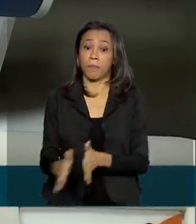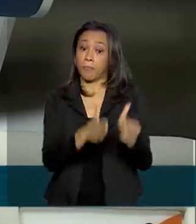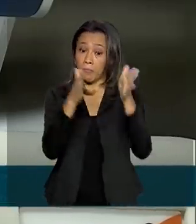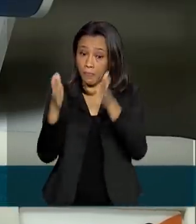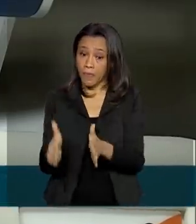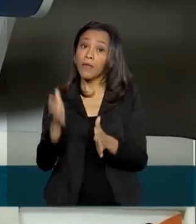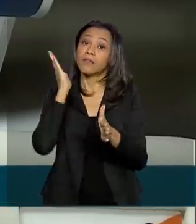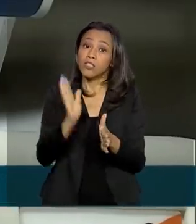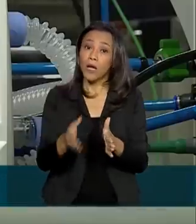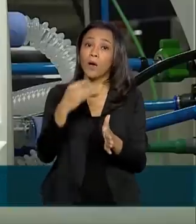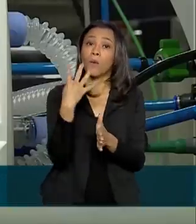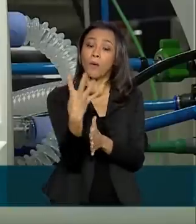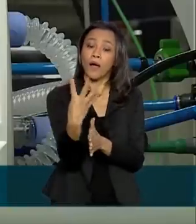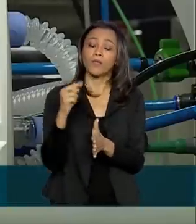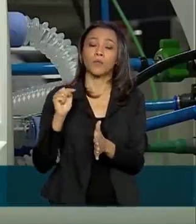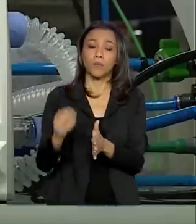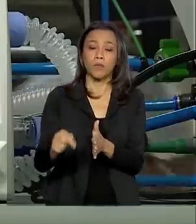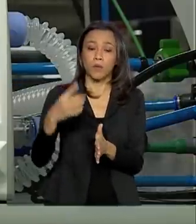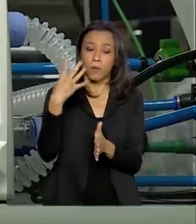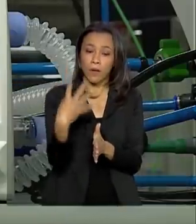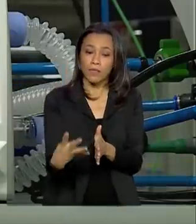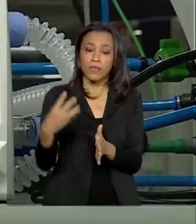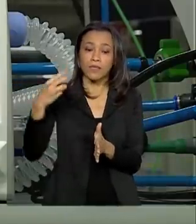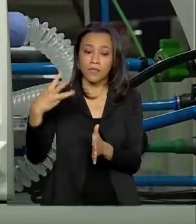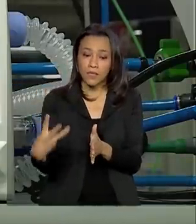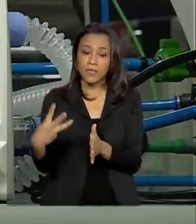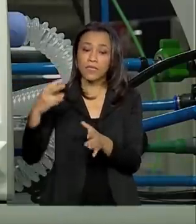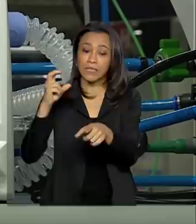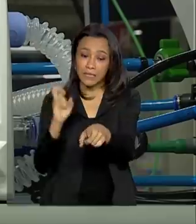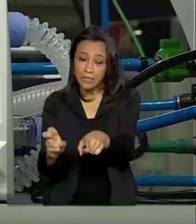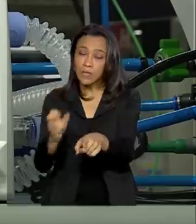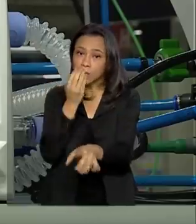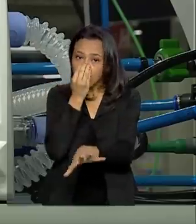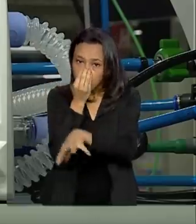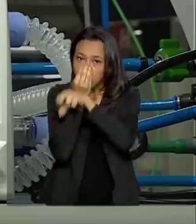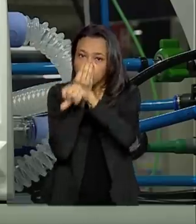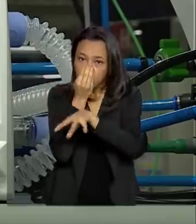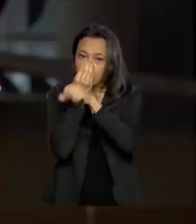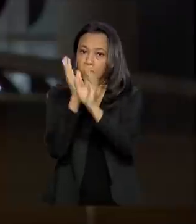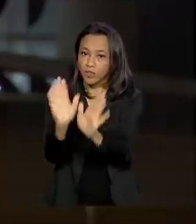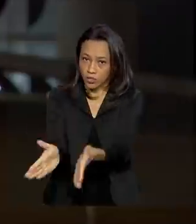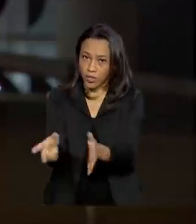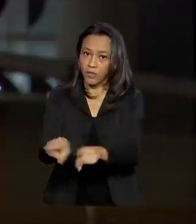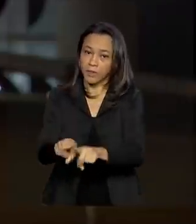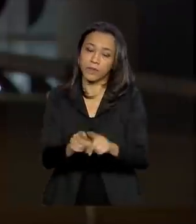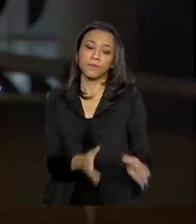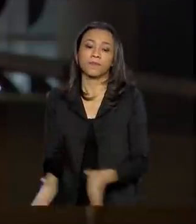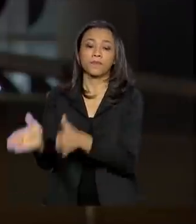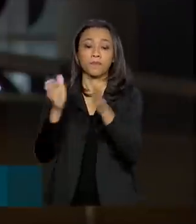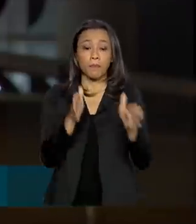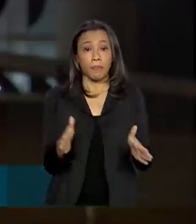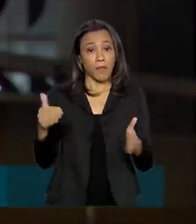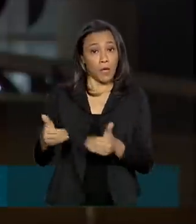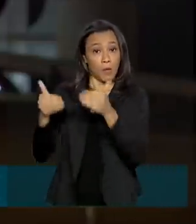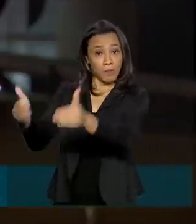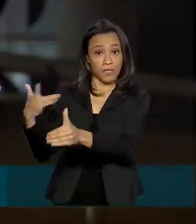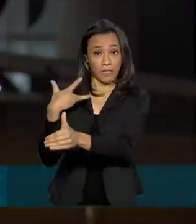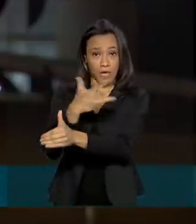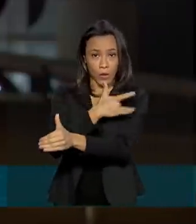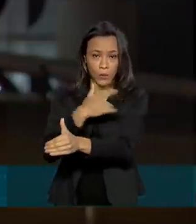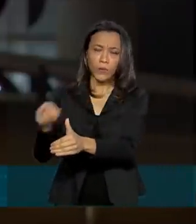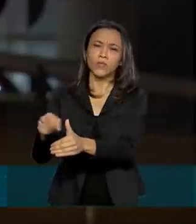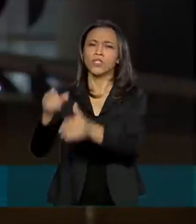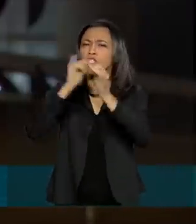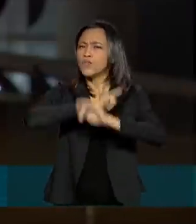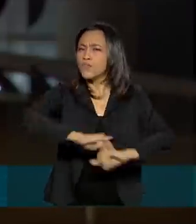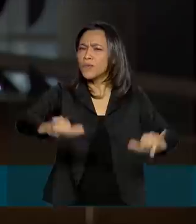já distribuiu 4.435 respiradores mecânicos. O Ministério da Saúde passou a divulgar um boletim